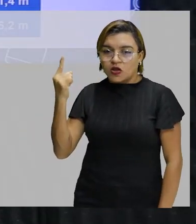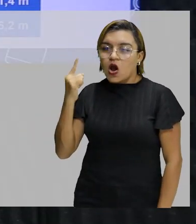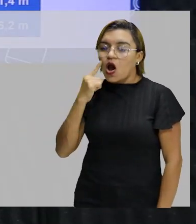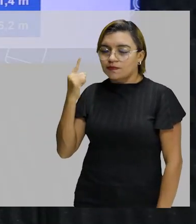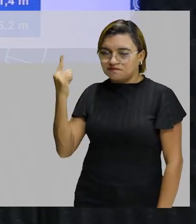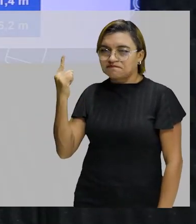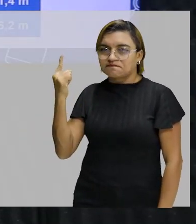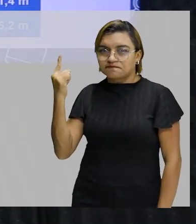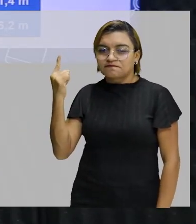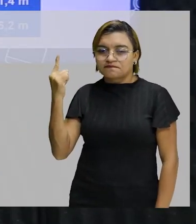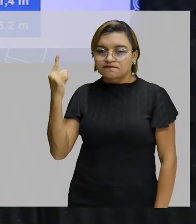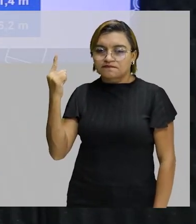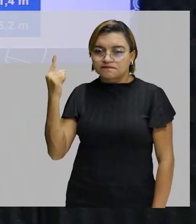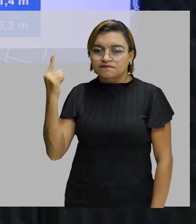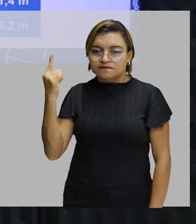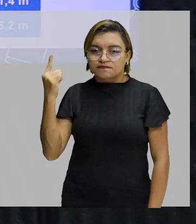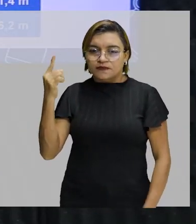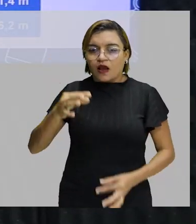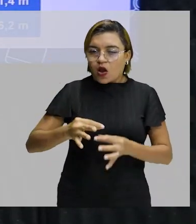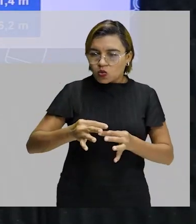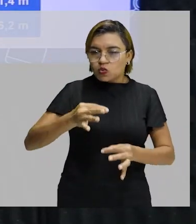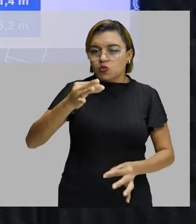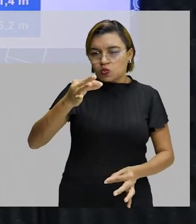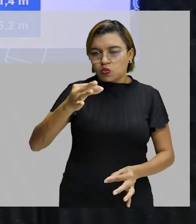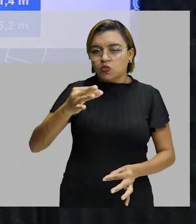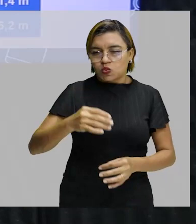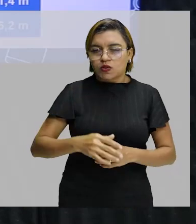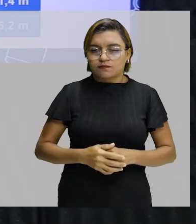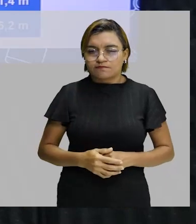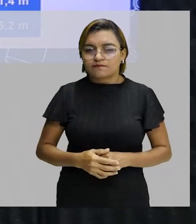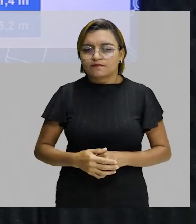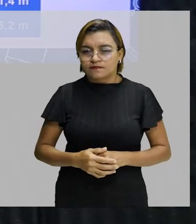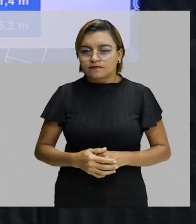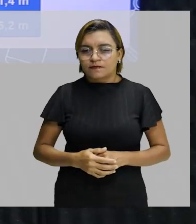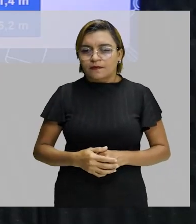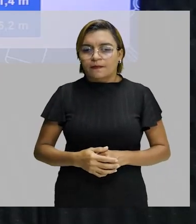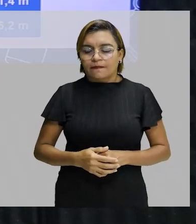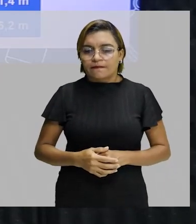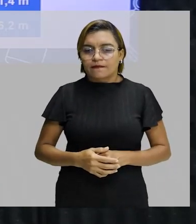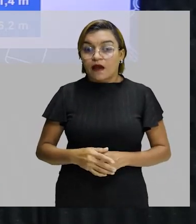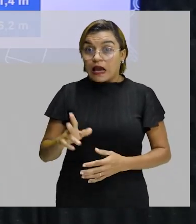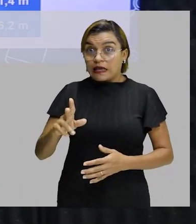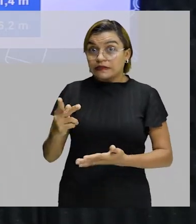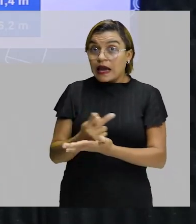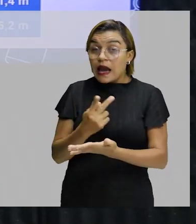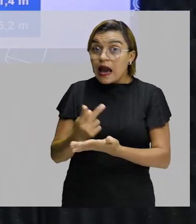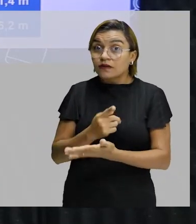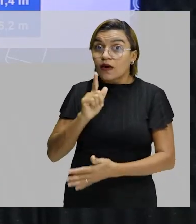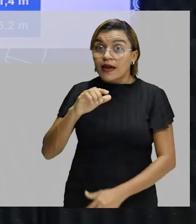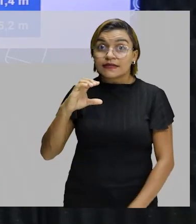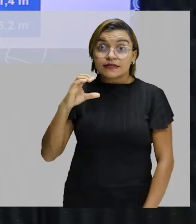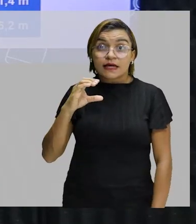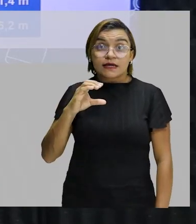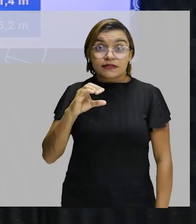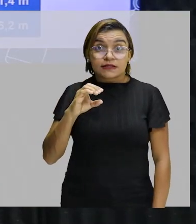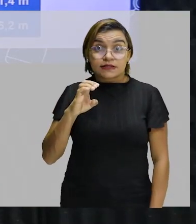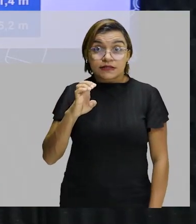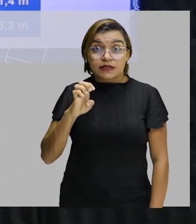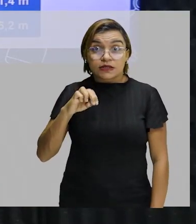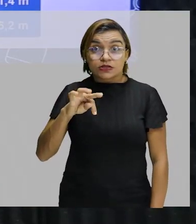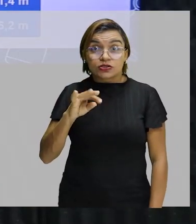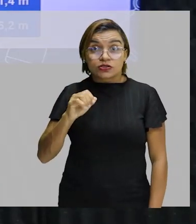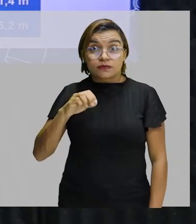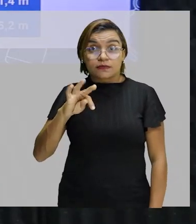feminino, tem 83,8 centímetros. Está aqui errado, é centímetros. 110 metros